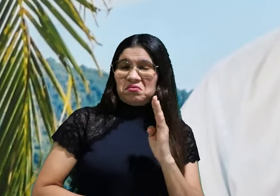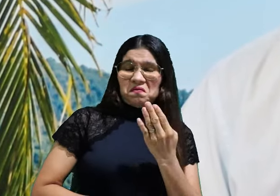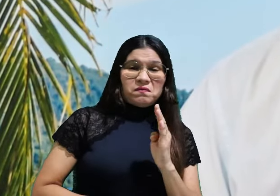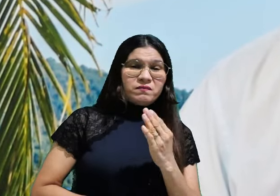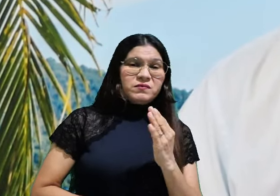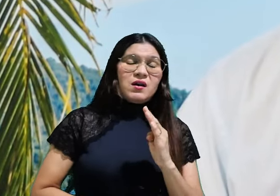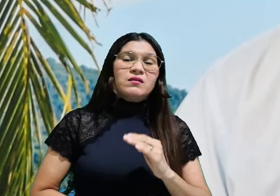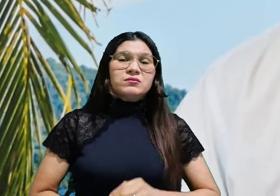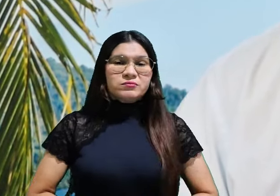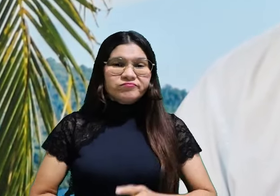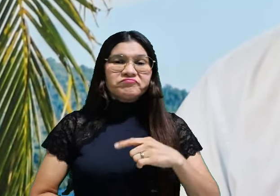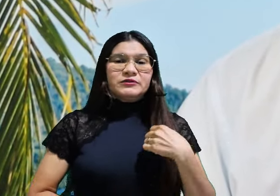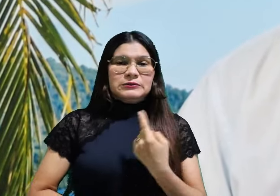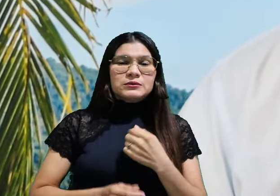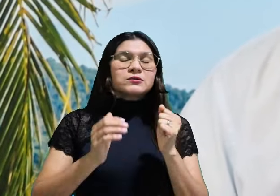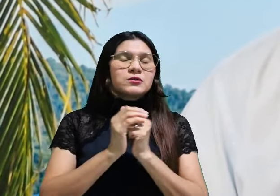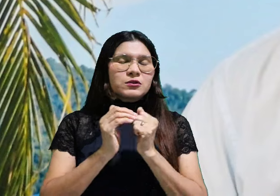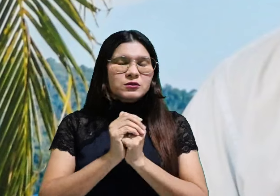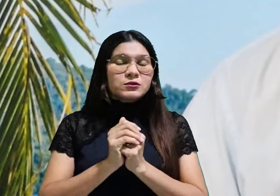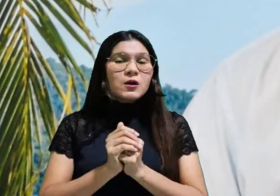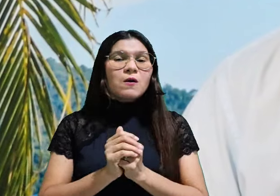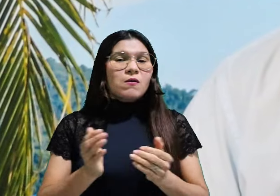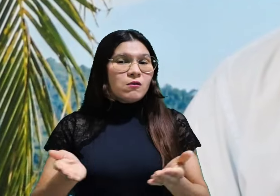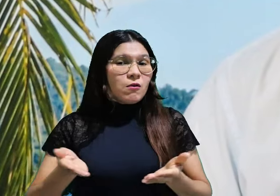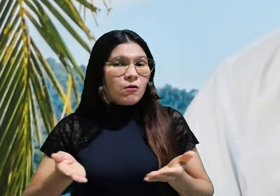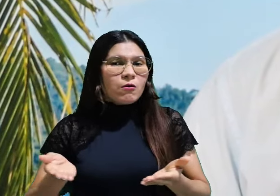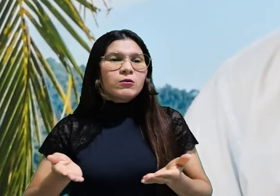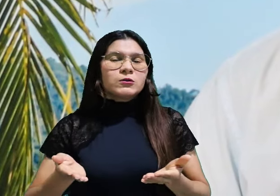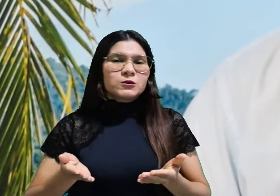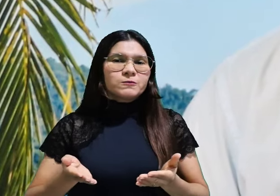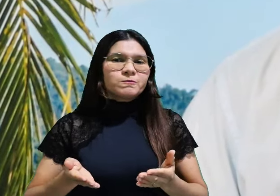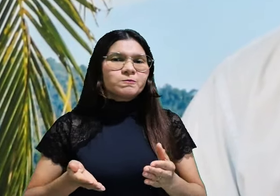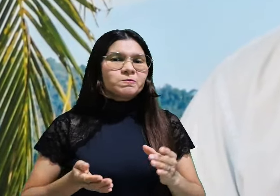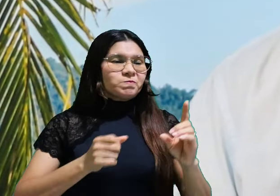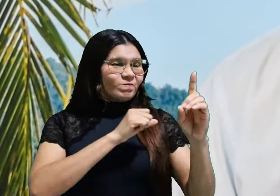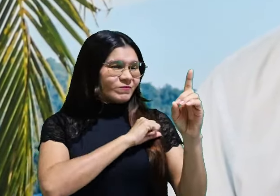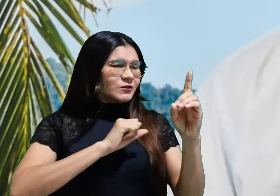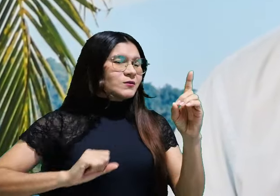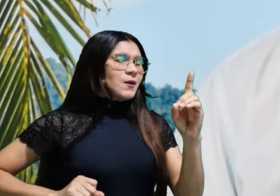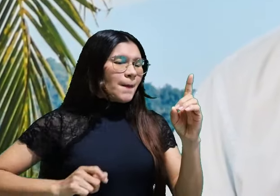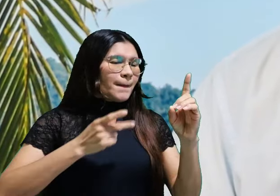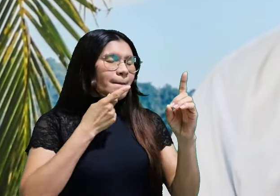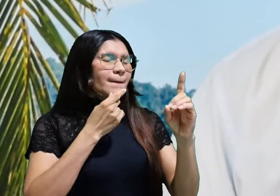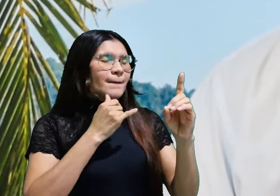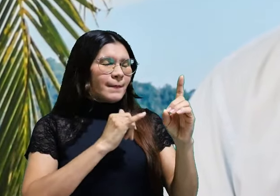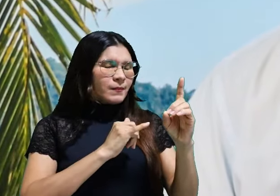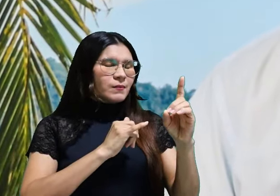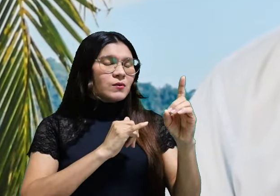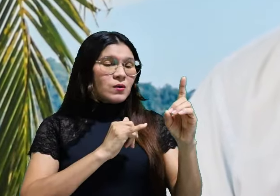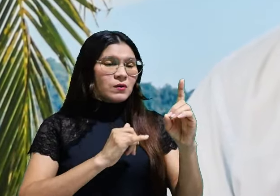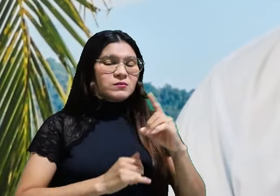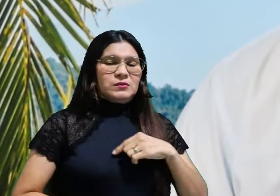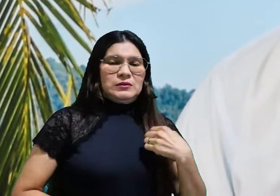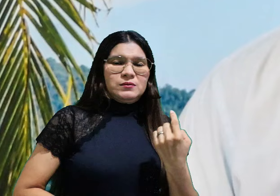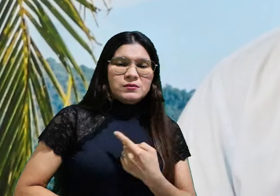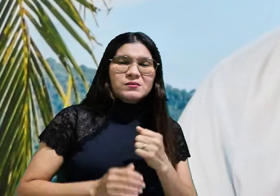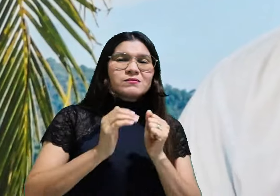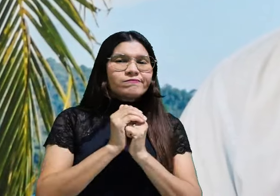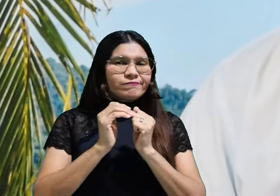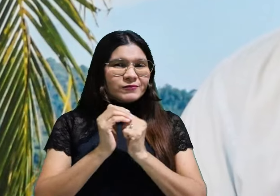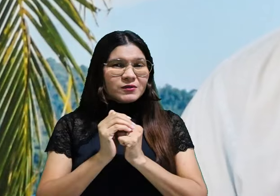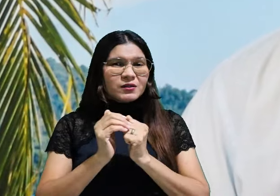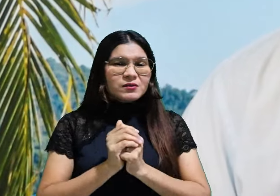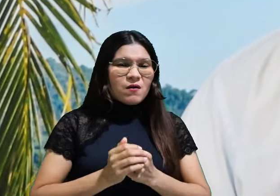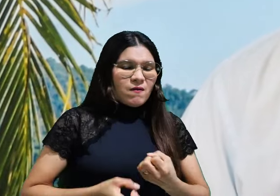fingida. Que a nossa oração hoje seja Senhor Deus, Pai nosso, que as